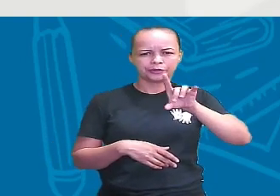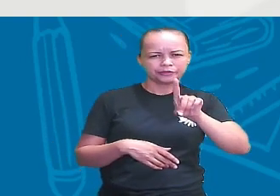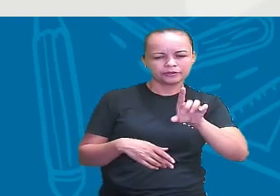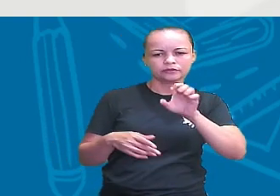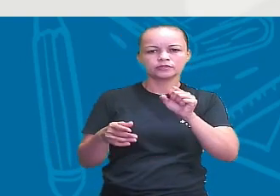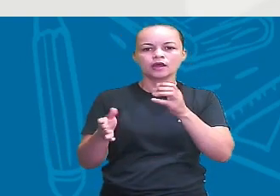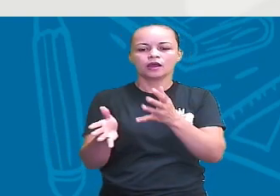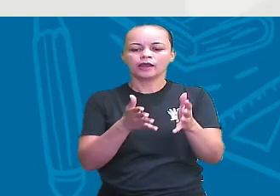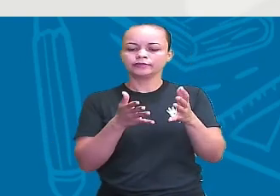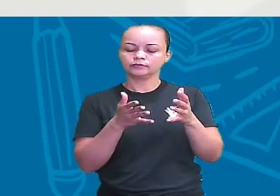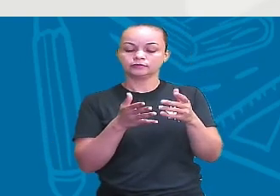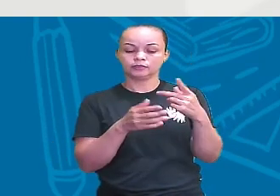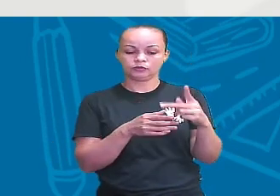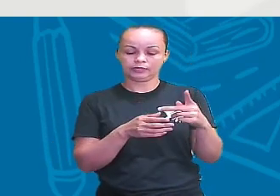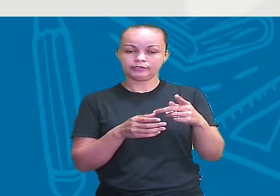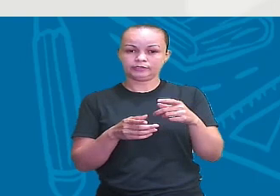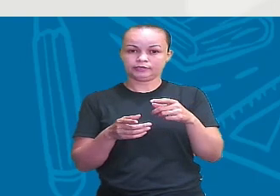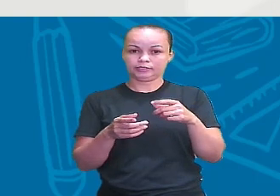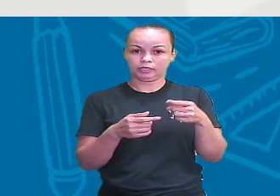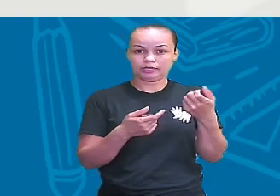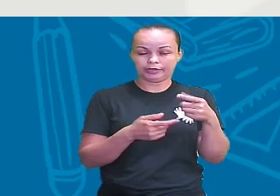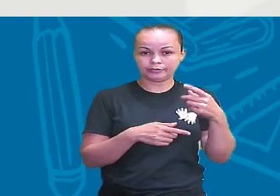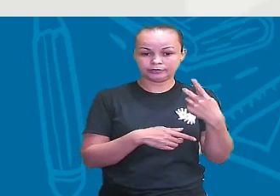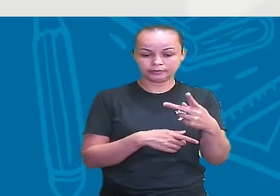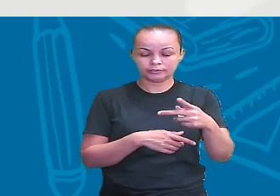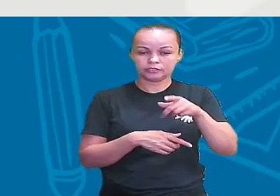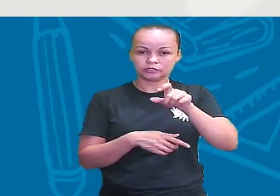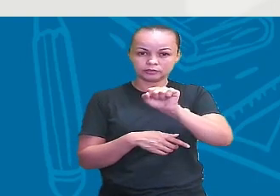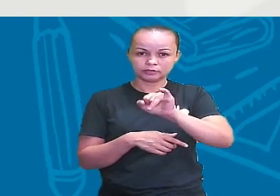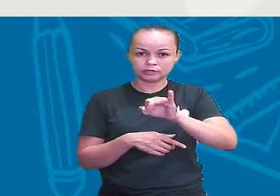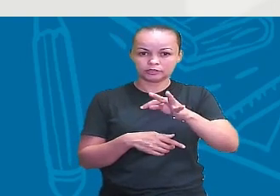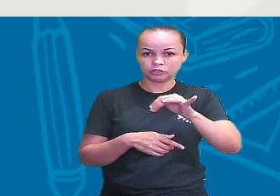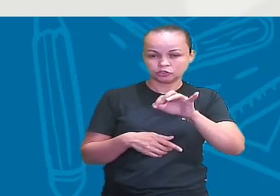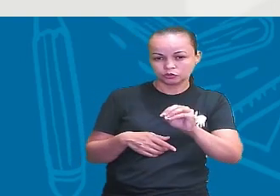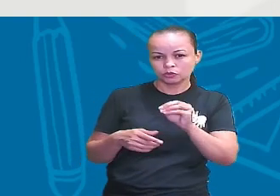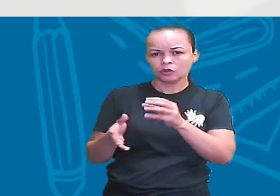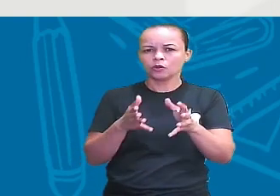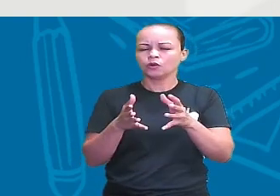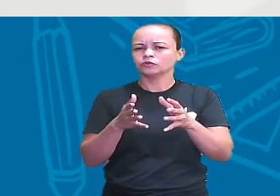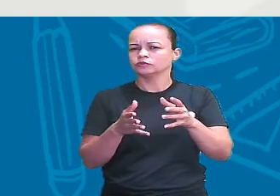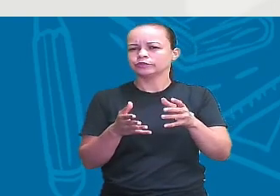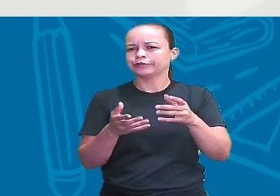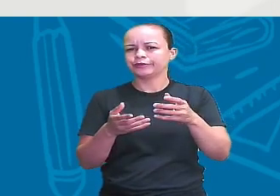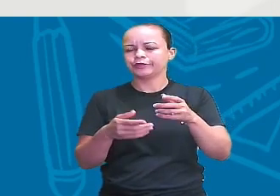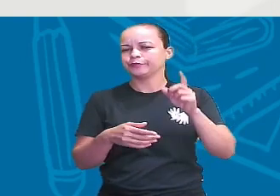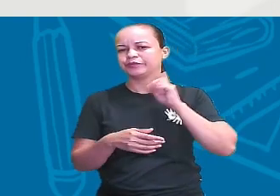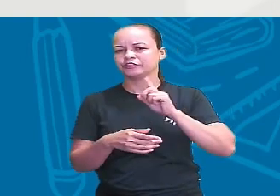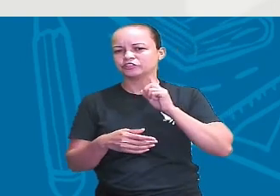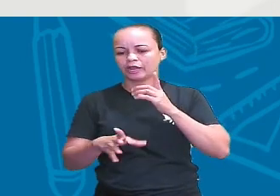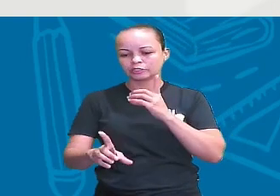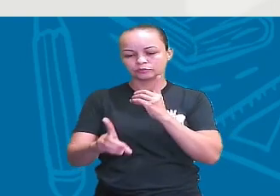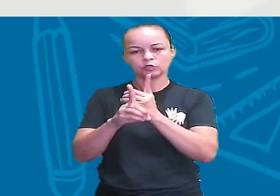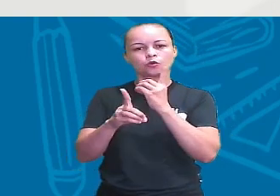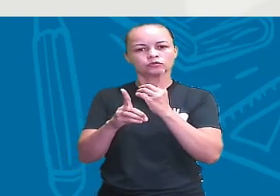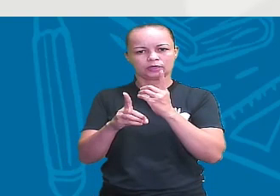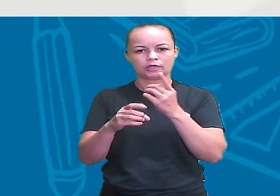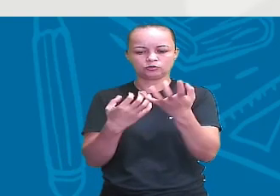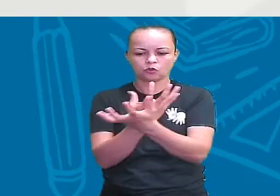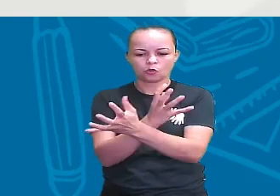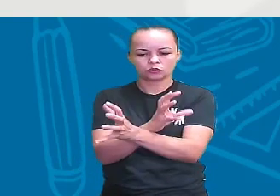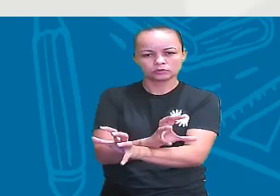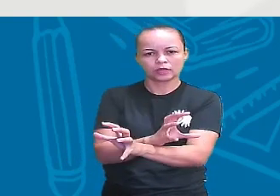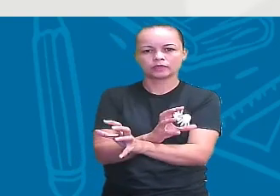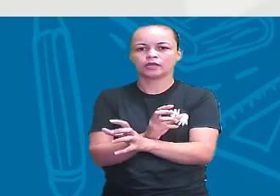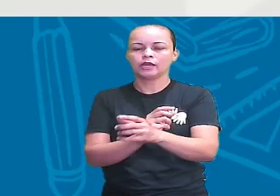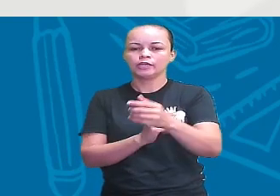nos sítios arqueológicos, em um sítio arqueológico aqui no Brasil, lá em Lagoa Santa, em Minas Gerais, foram encontrados ossadas e